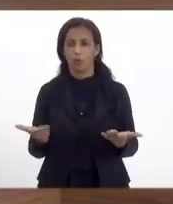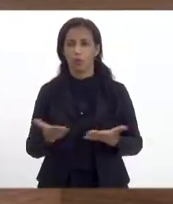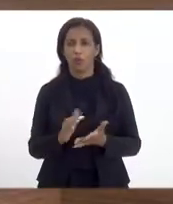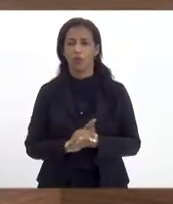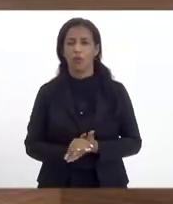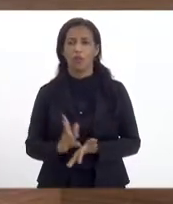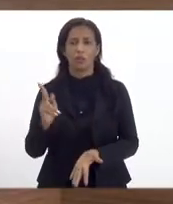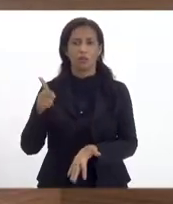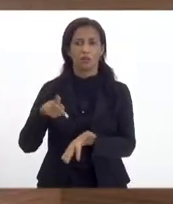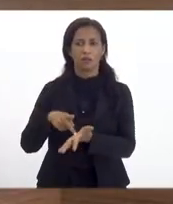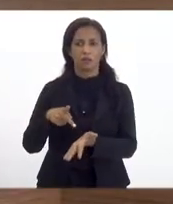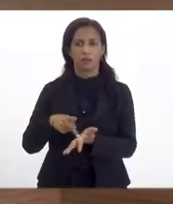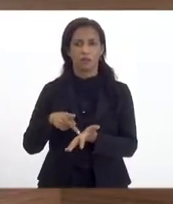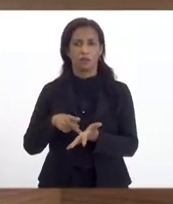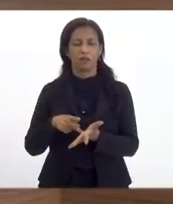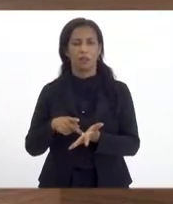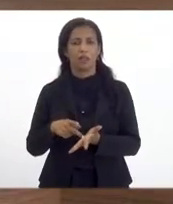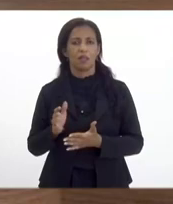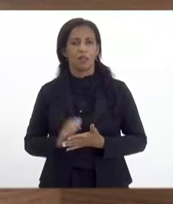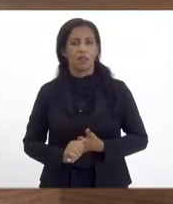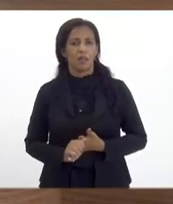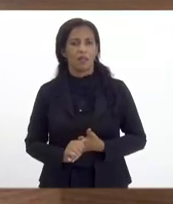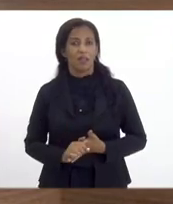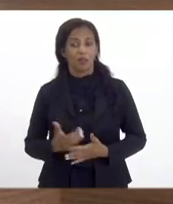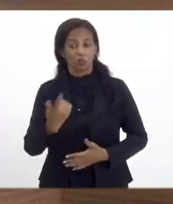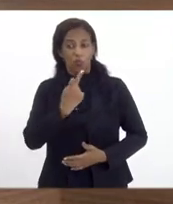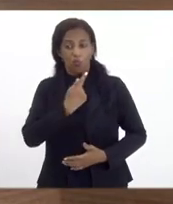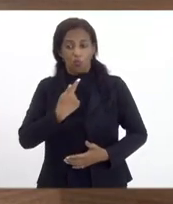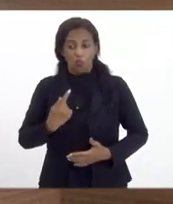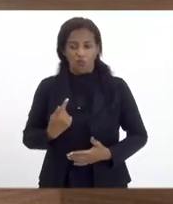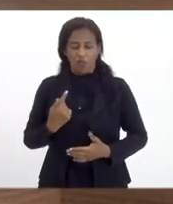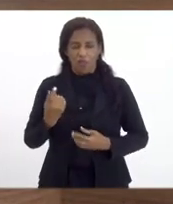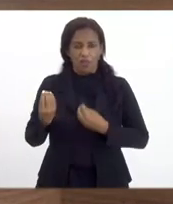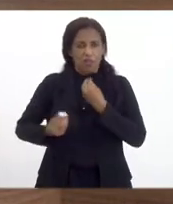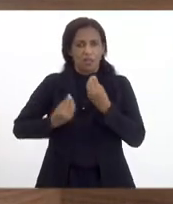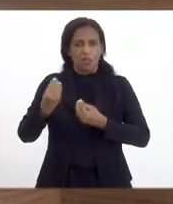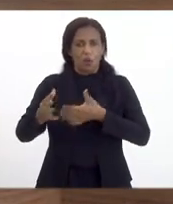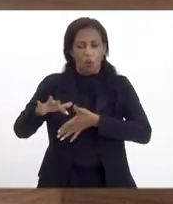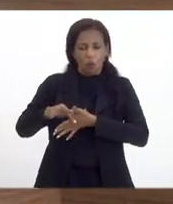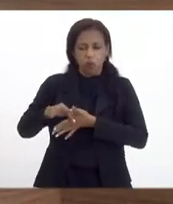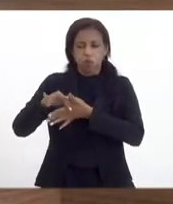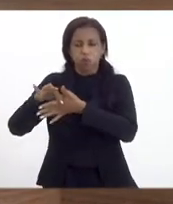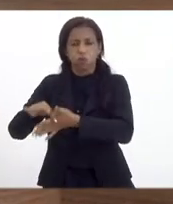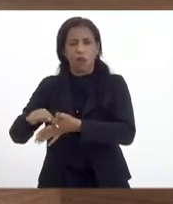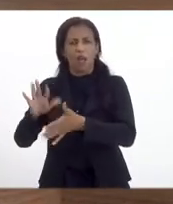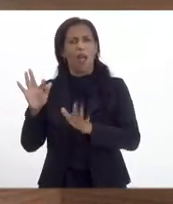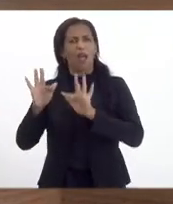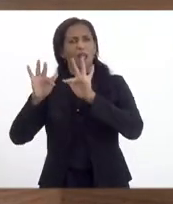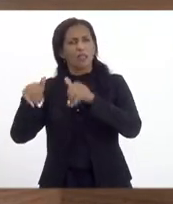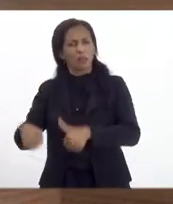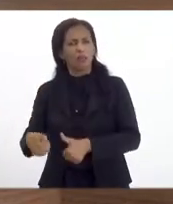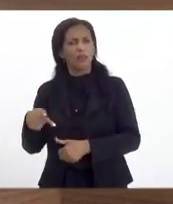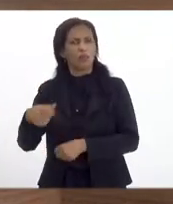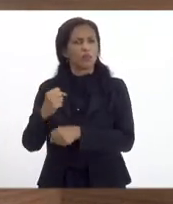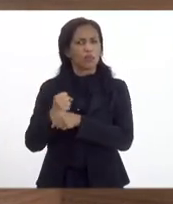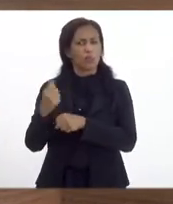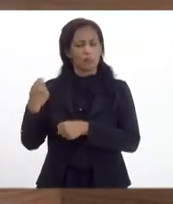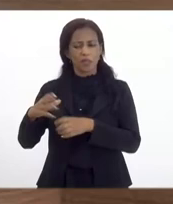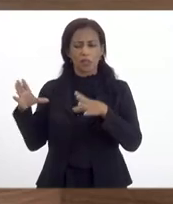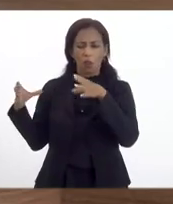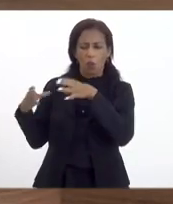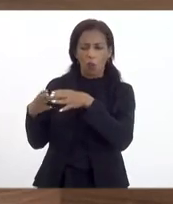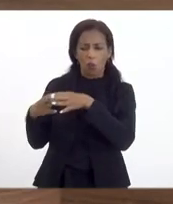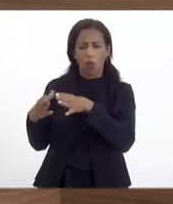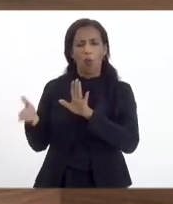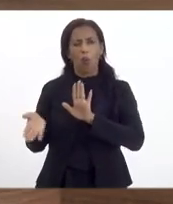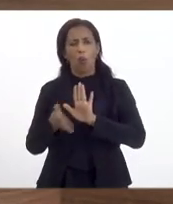exatamente a constituição de sua governança. Está bem adiantado, quero concluir isso até o final desse ano. A gente precisa formar o conselho, contratar o